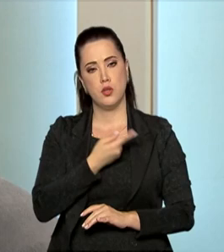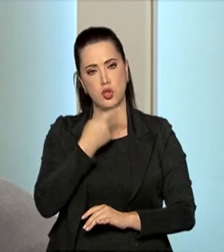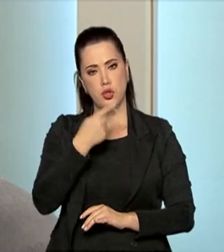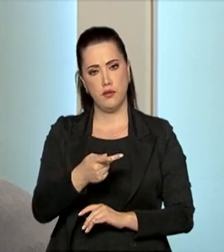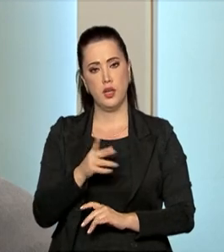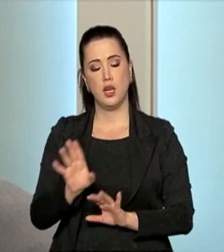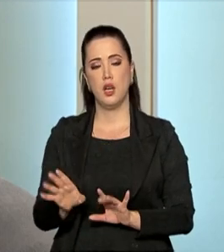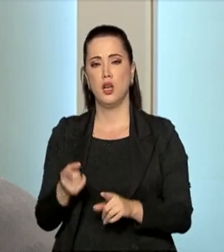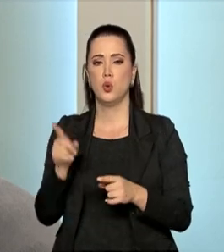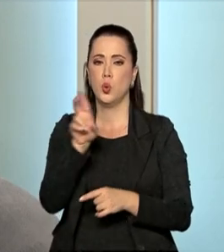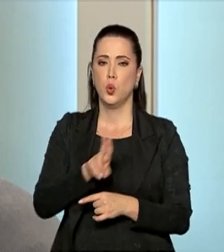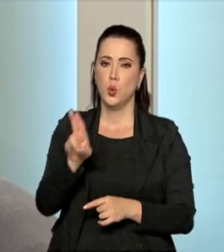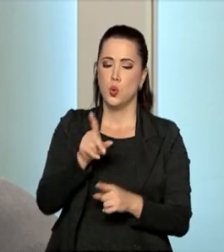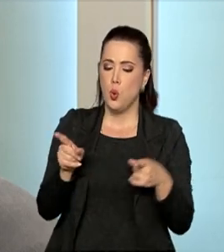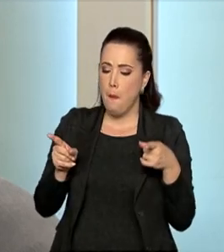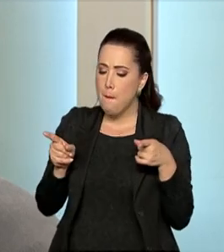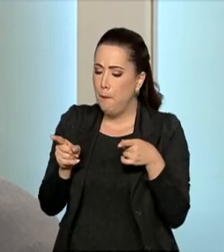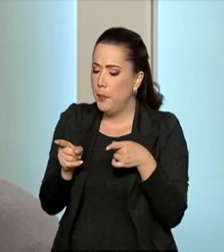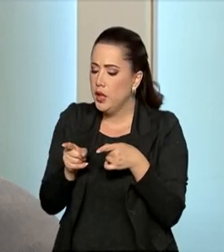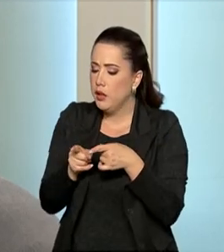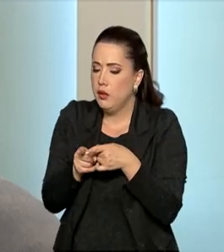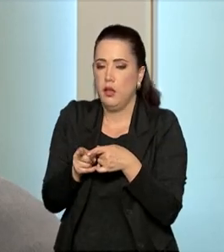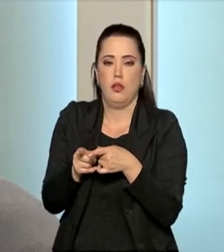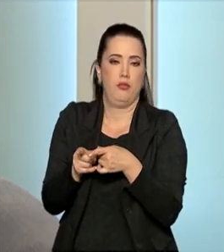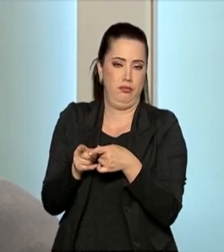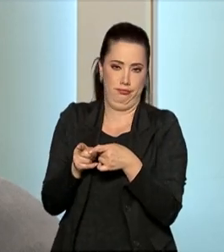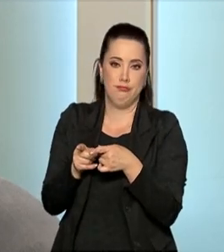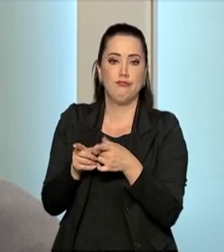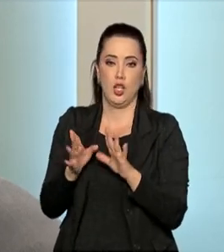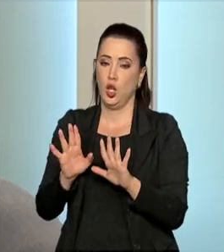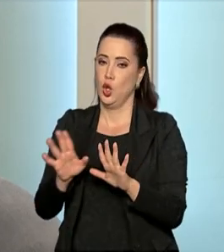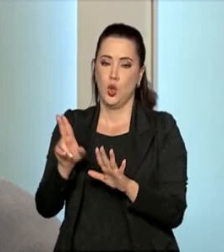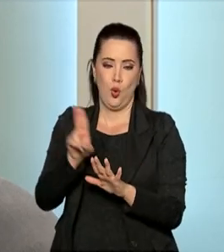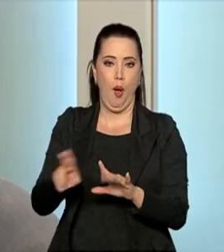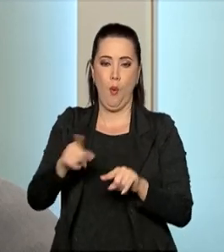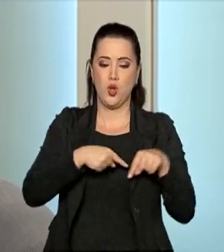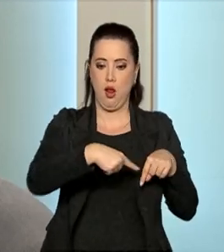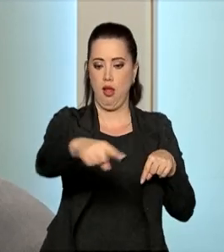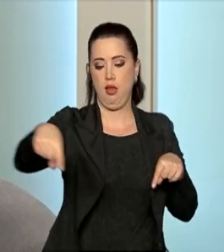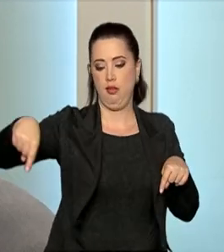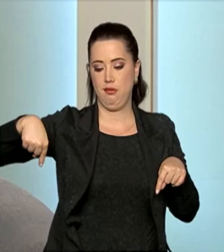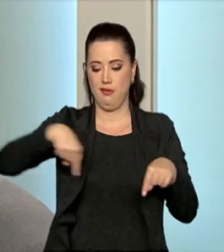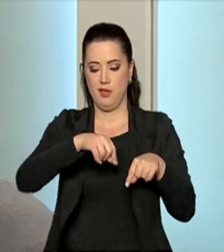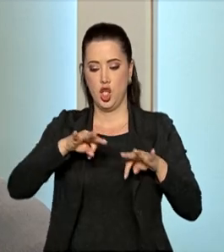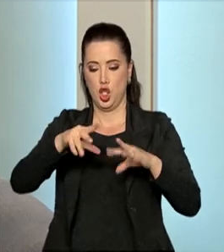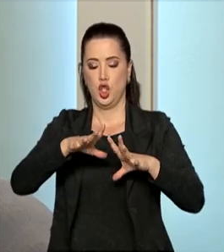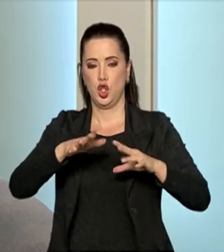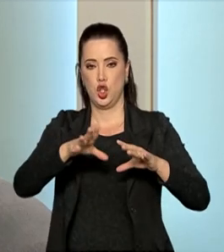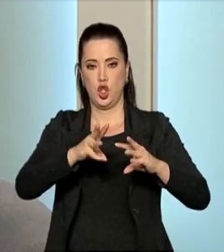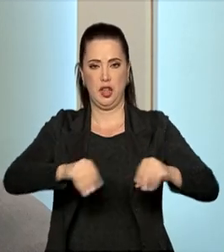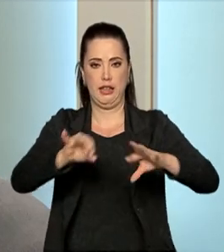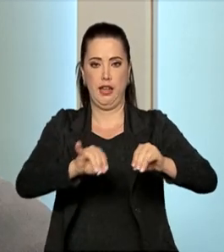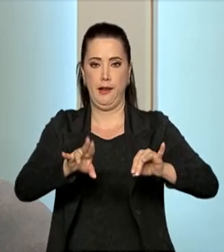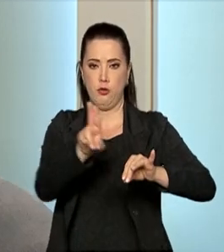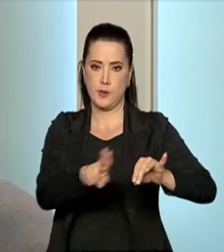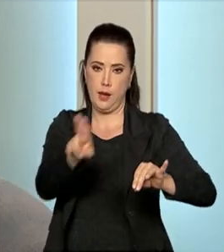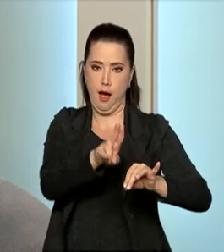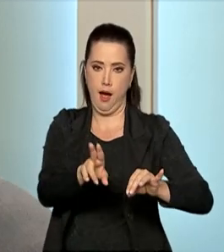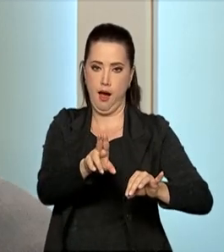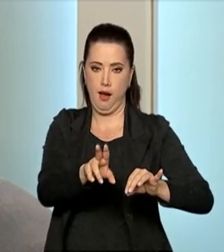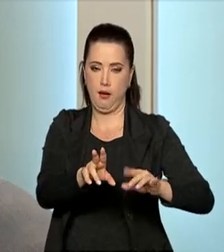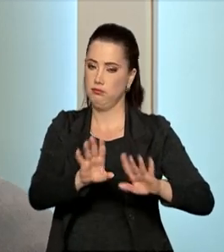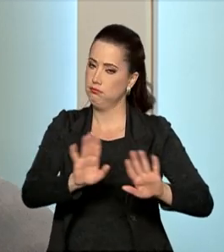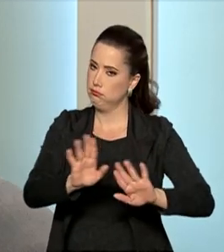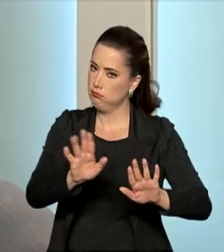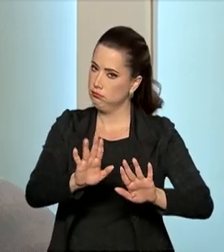em pequenas porções dos territórios indígenas. Não se fala em grandes explorações de